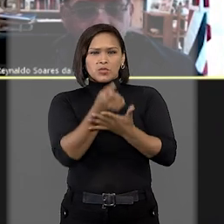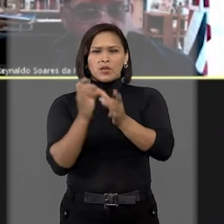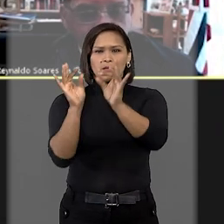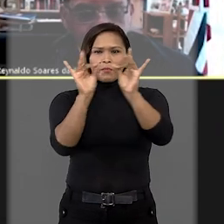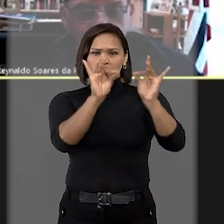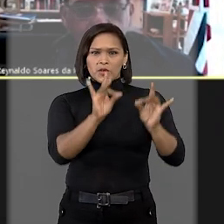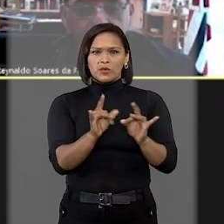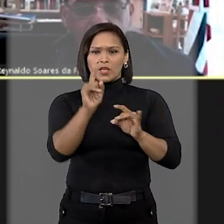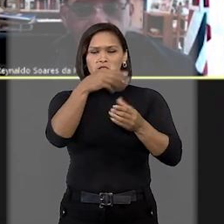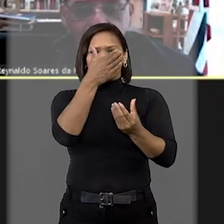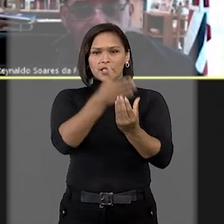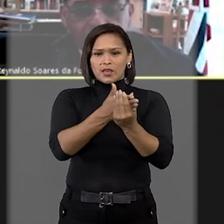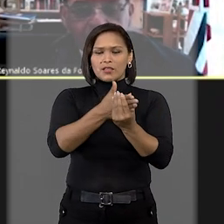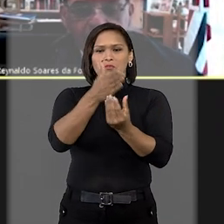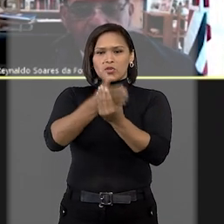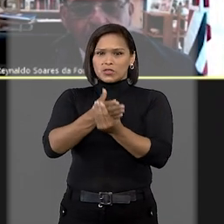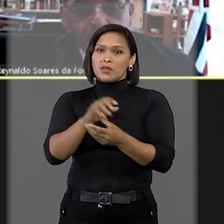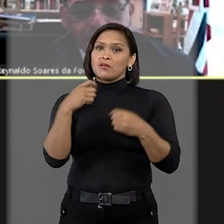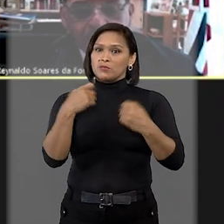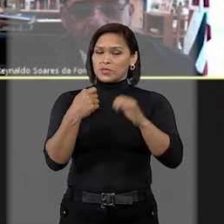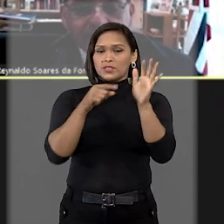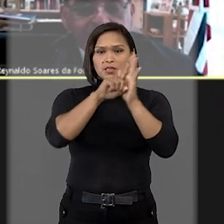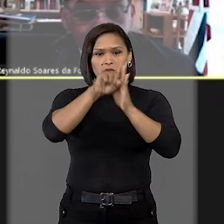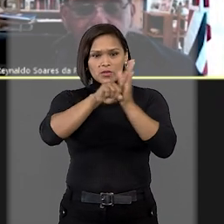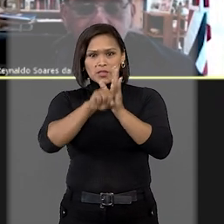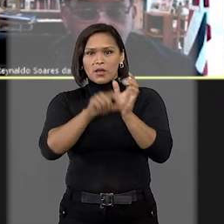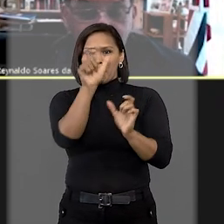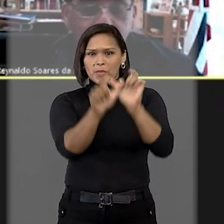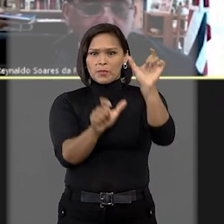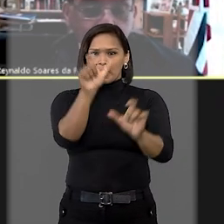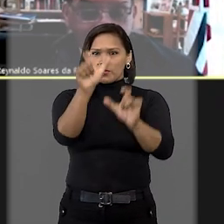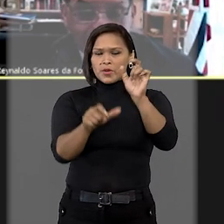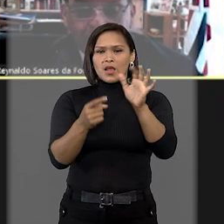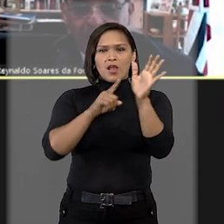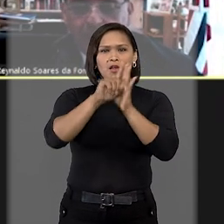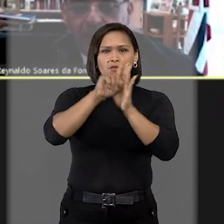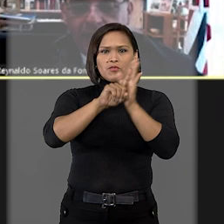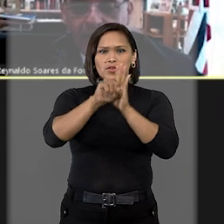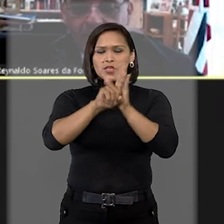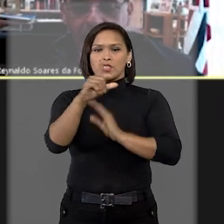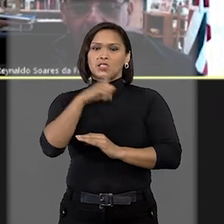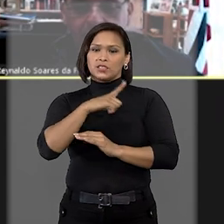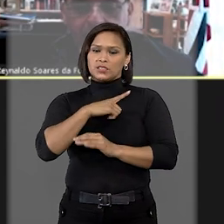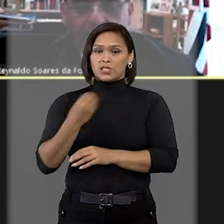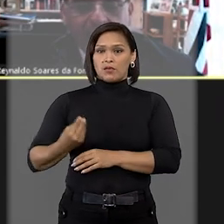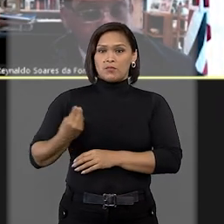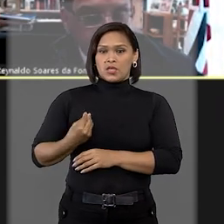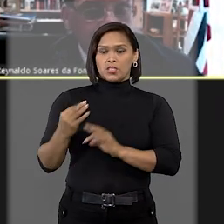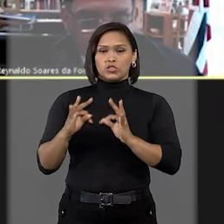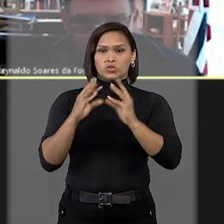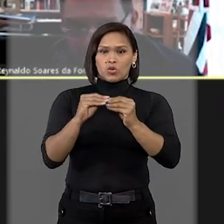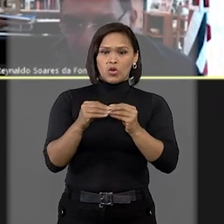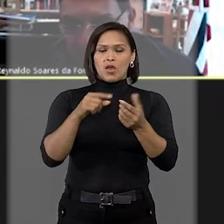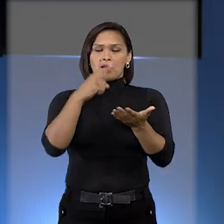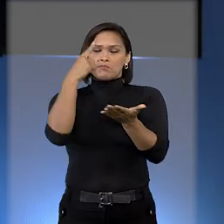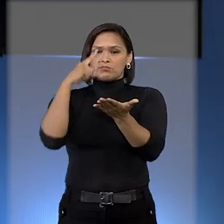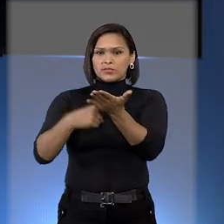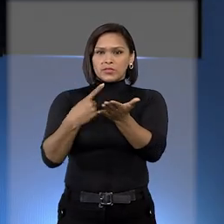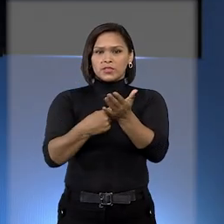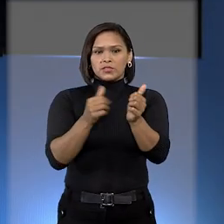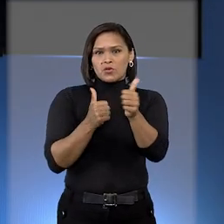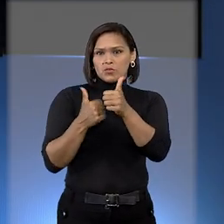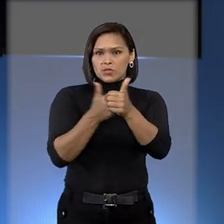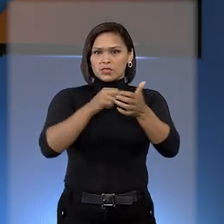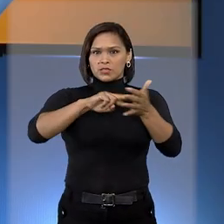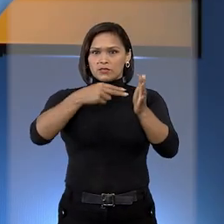peculiaridades de cada caso devem ser analisadas a fim de se aferir à presença dos elementos que permitem a aplicação do